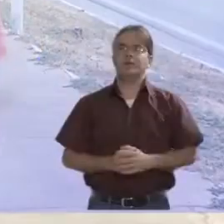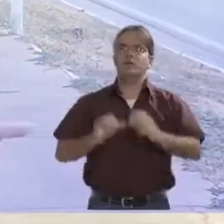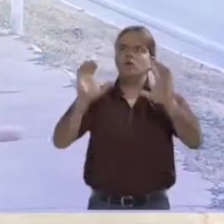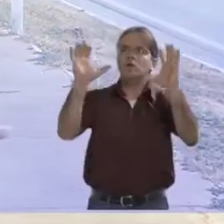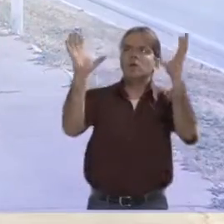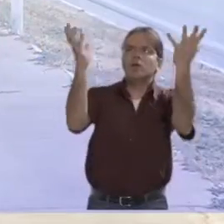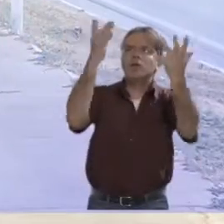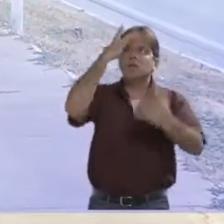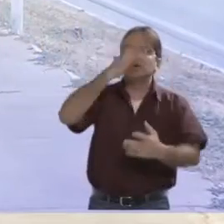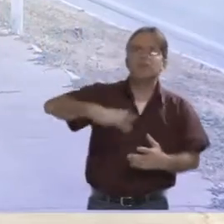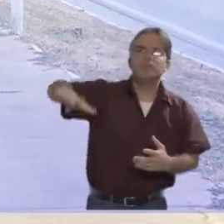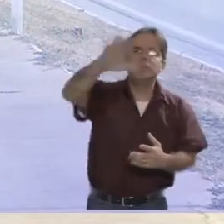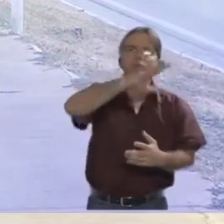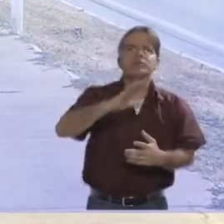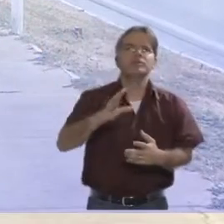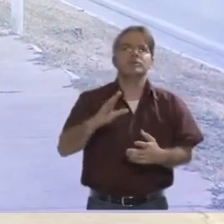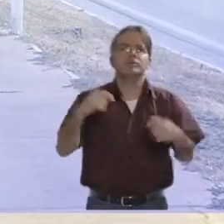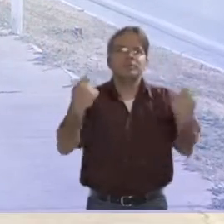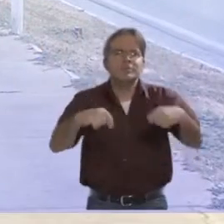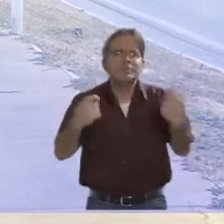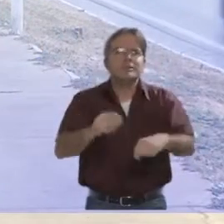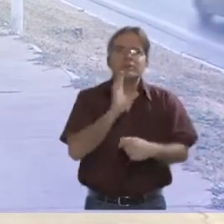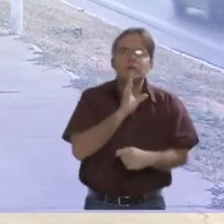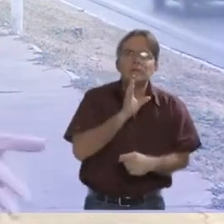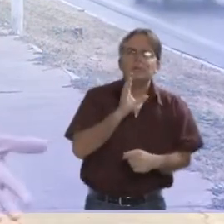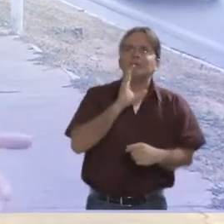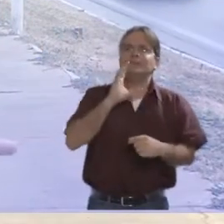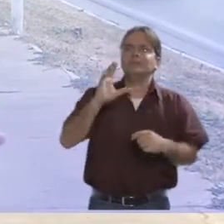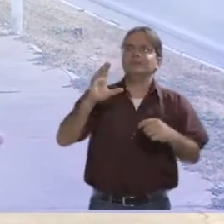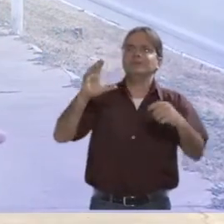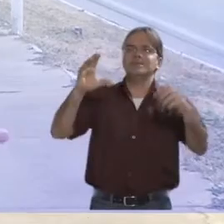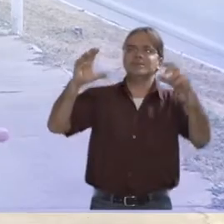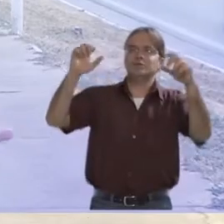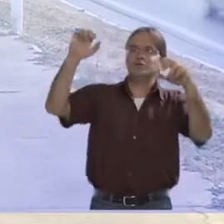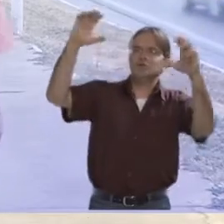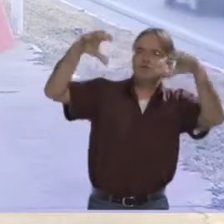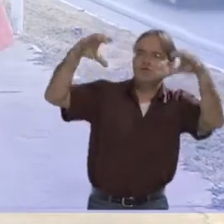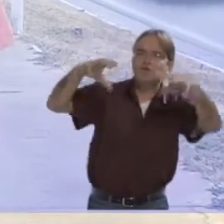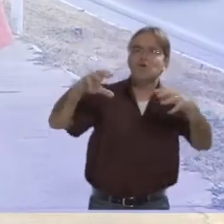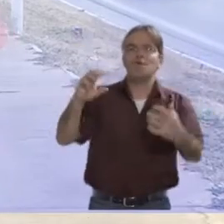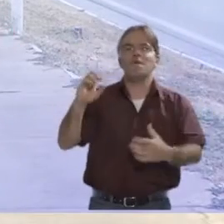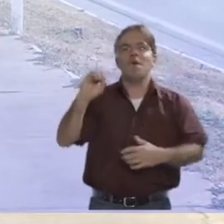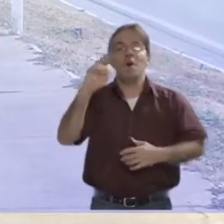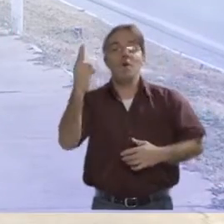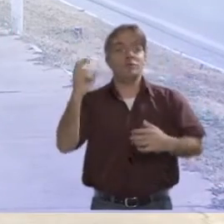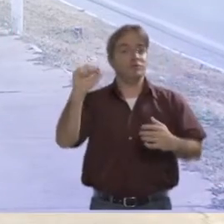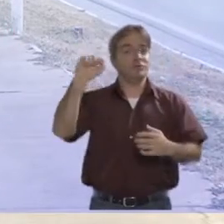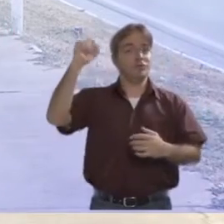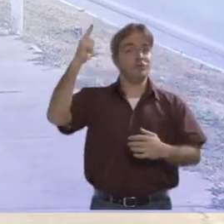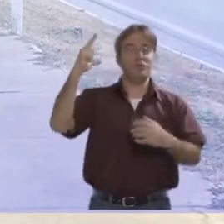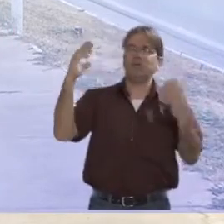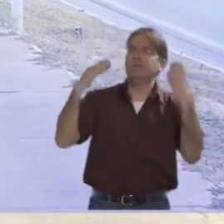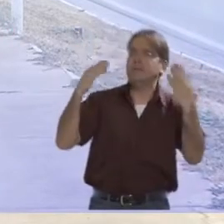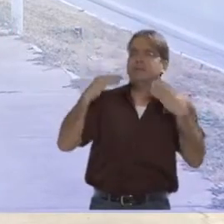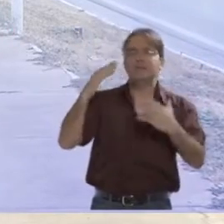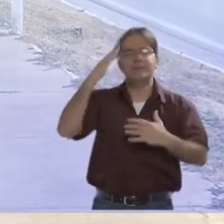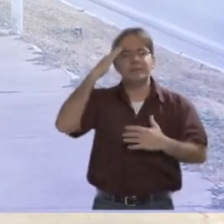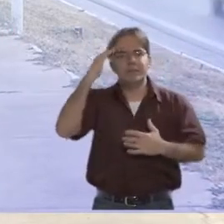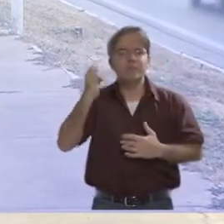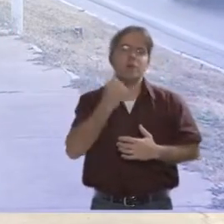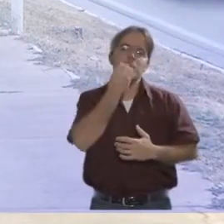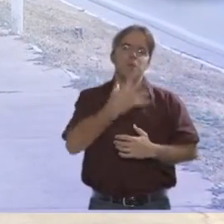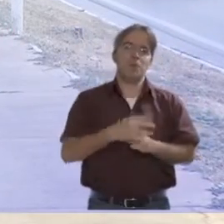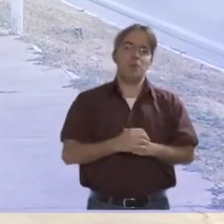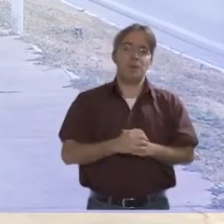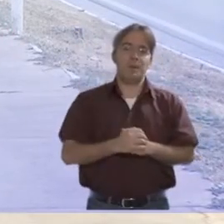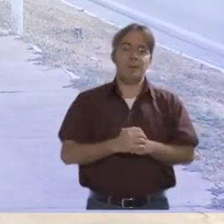O clima costuma ser uma preocupação frequente do ser humano, afinal, é sempre bom saber quando vai chover ou fazer muito calor. Além